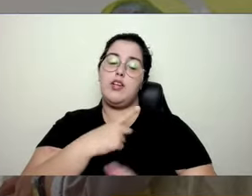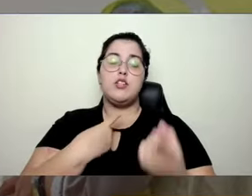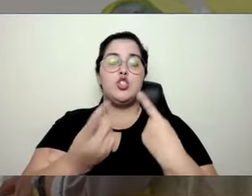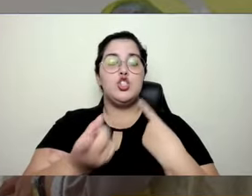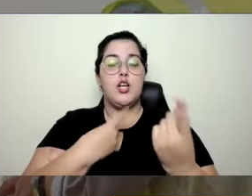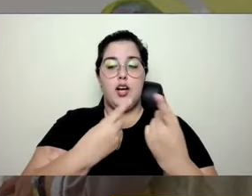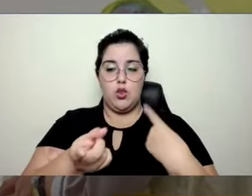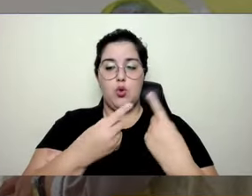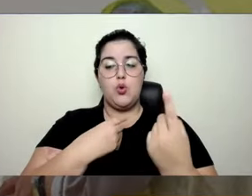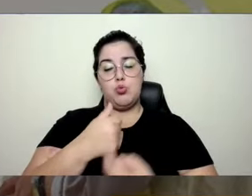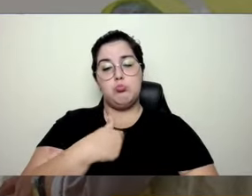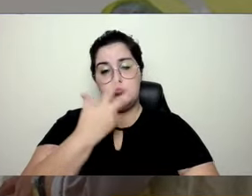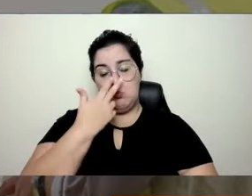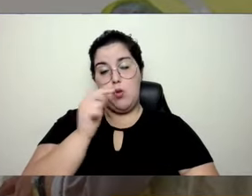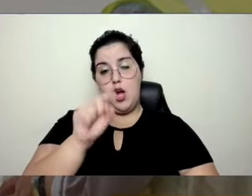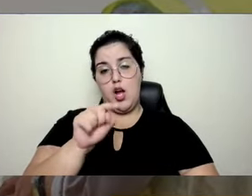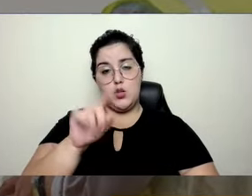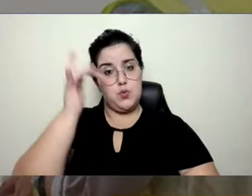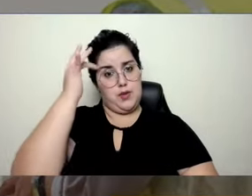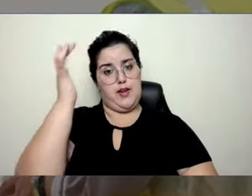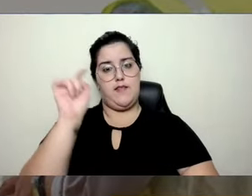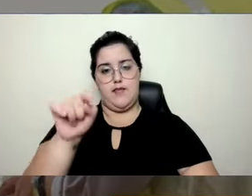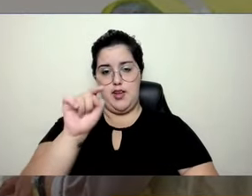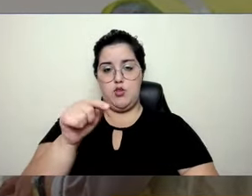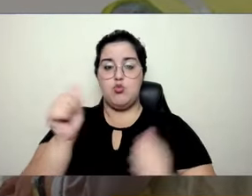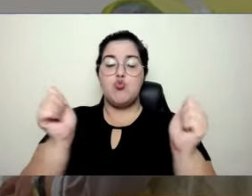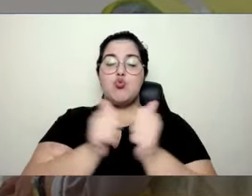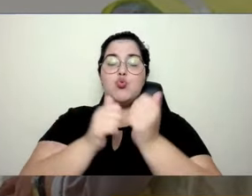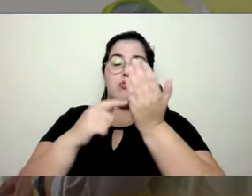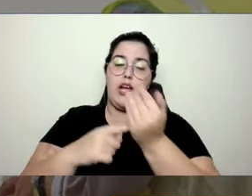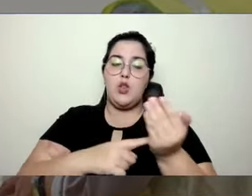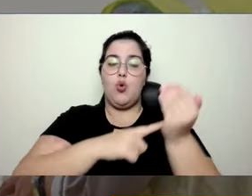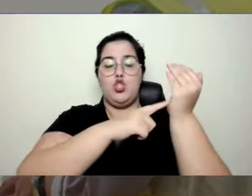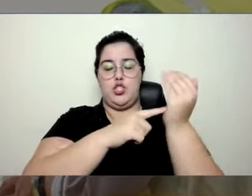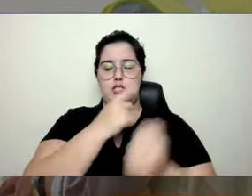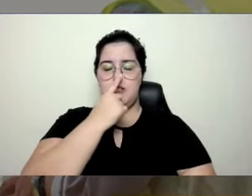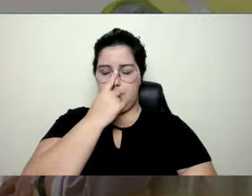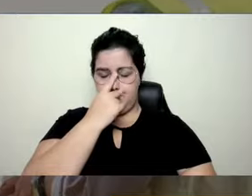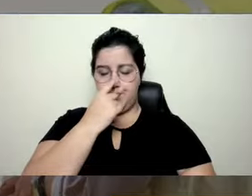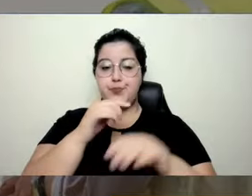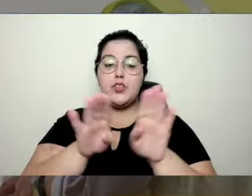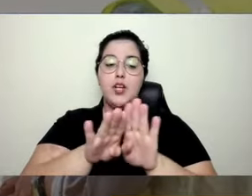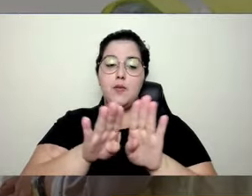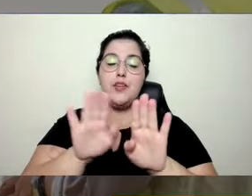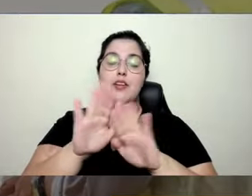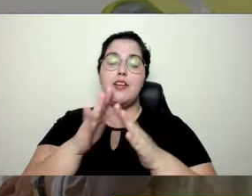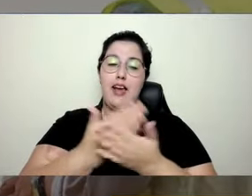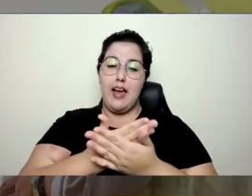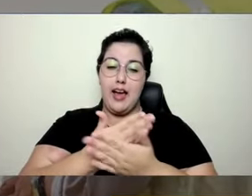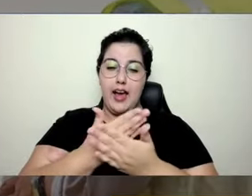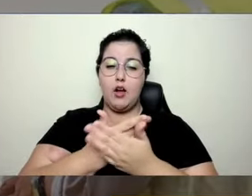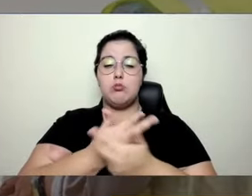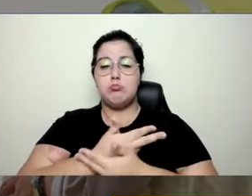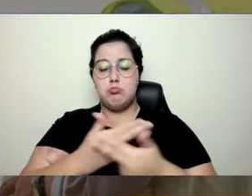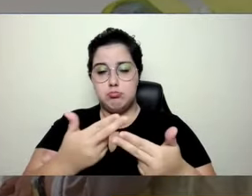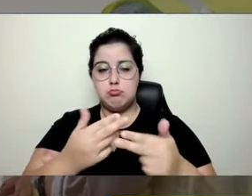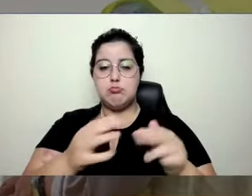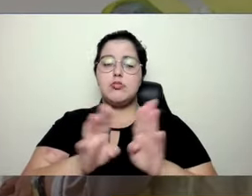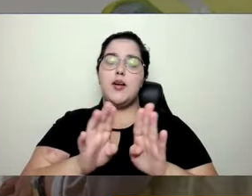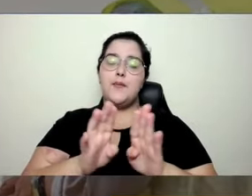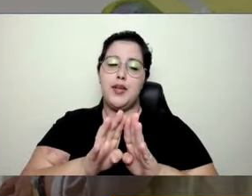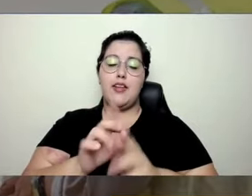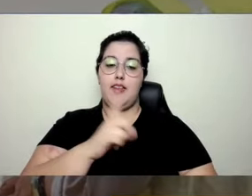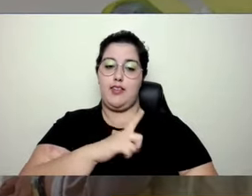acredito que vão poder ser facilitados pela tecnologia. E, em aula, em aula, quando a gente está no nosso